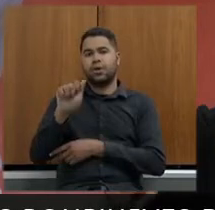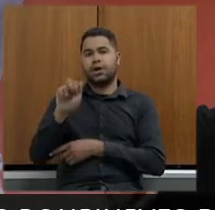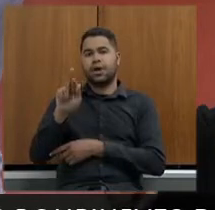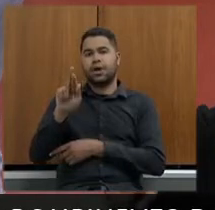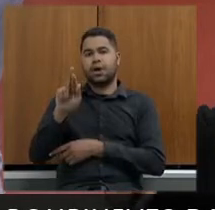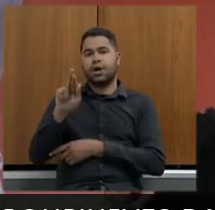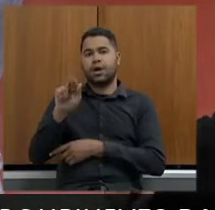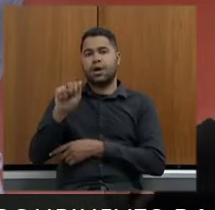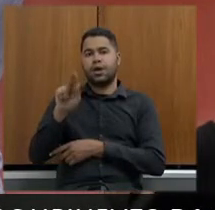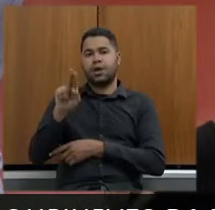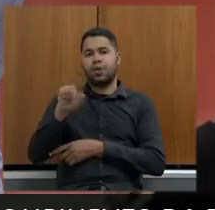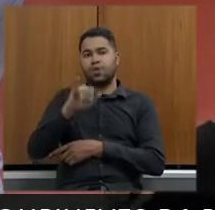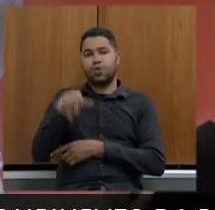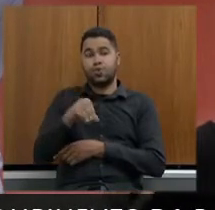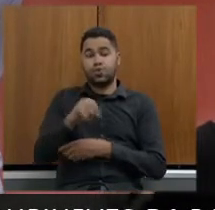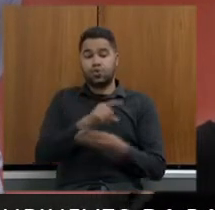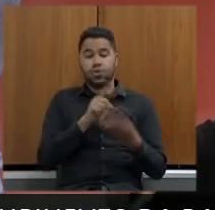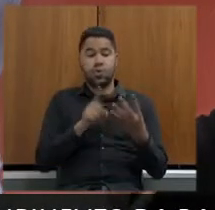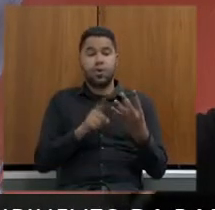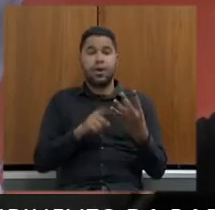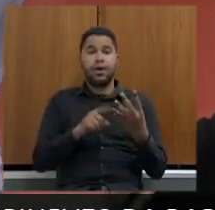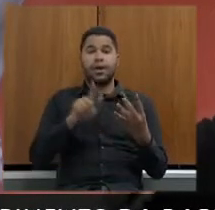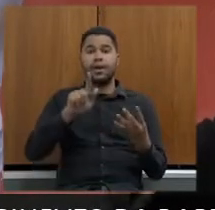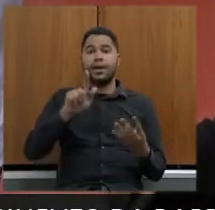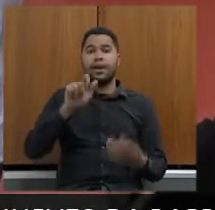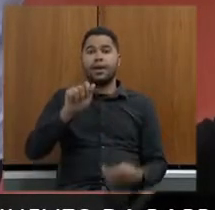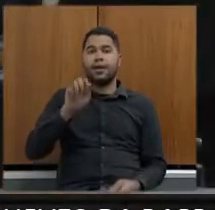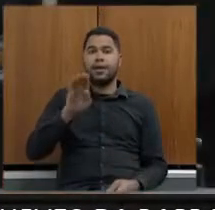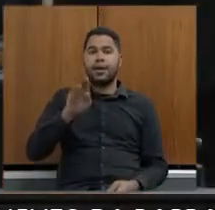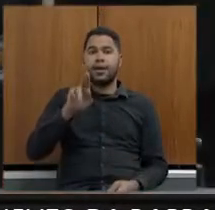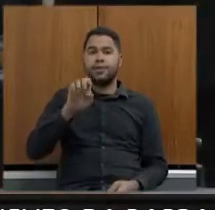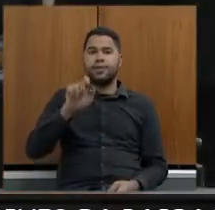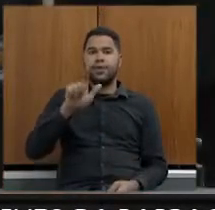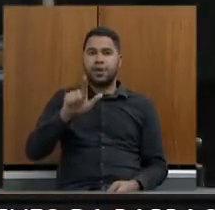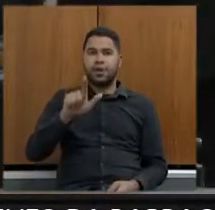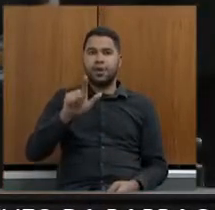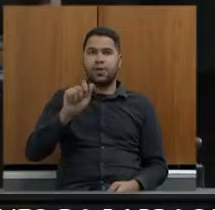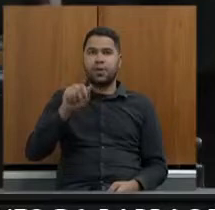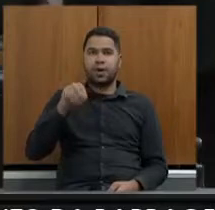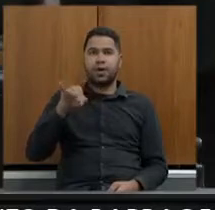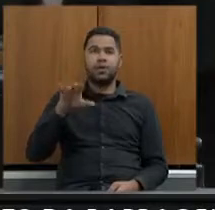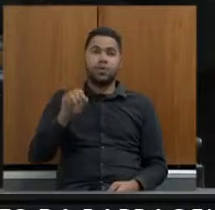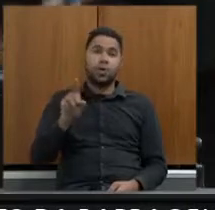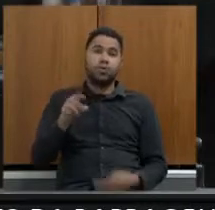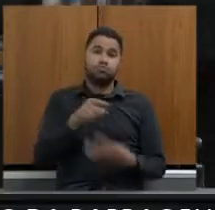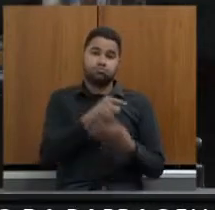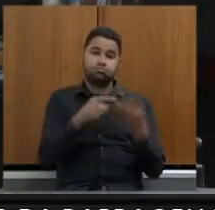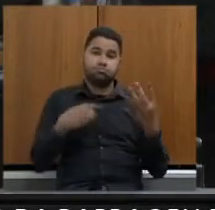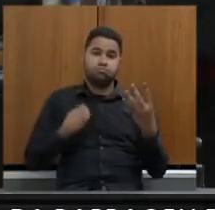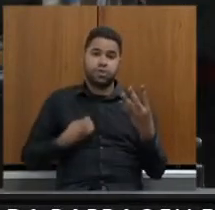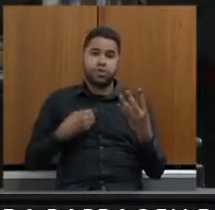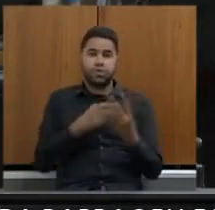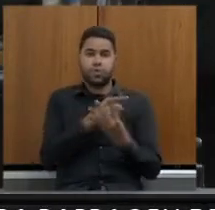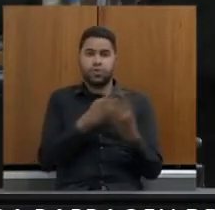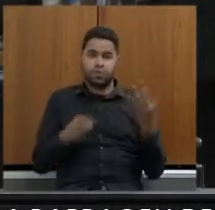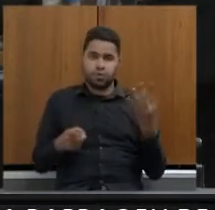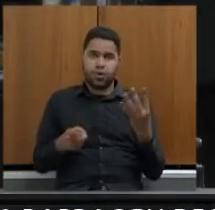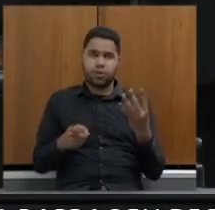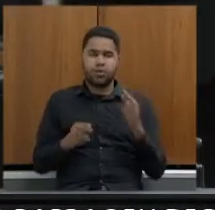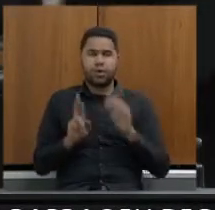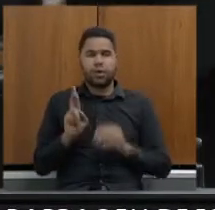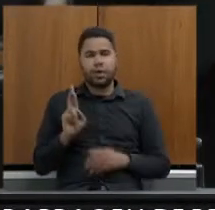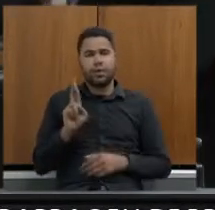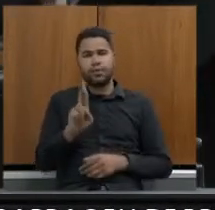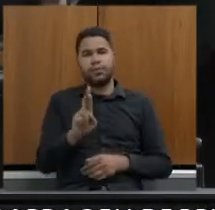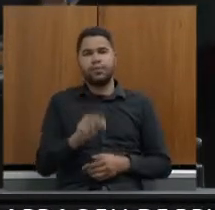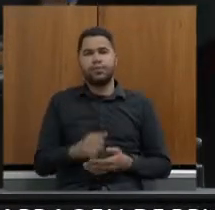Gabriel Antônio é porque vai transcrever os documentos que nós fizemos audiência e que estiveram presentes os representantes do movimento